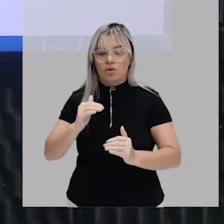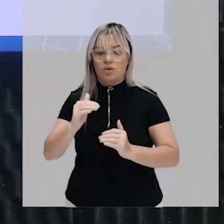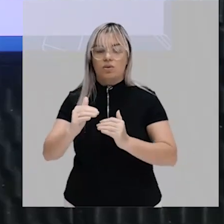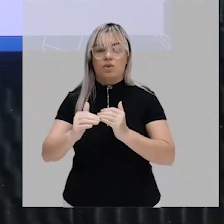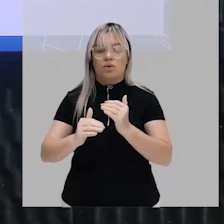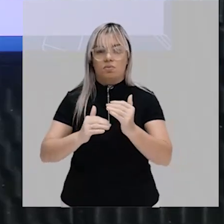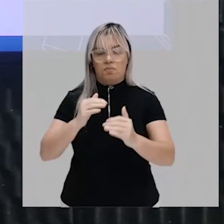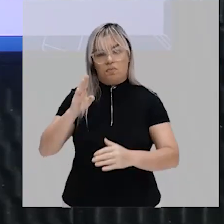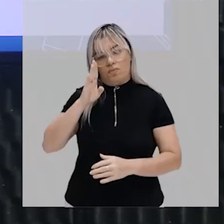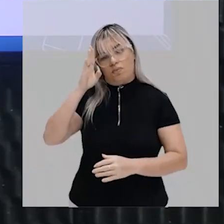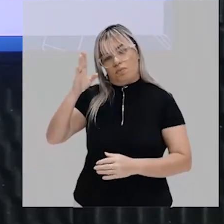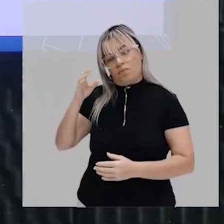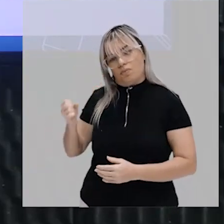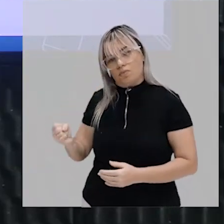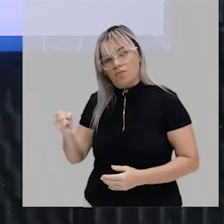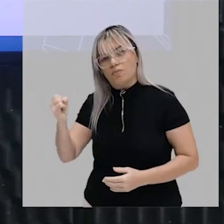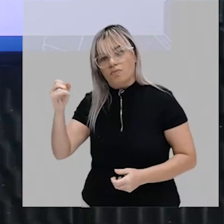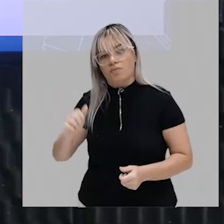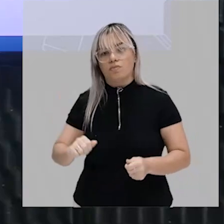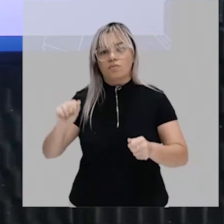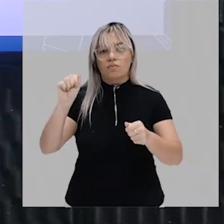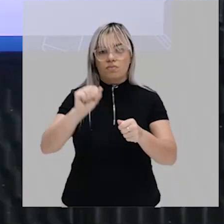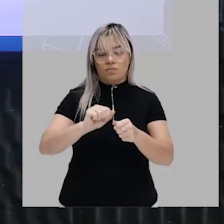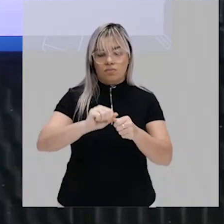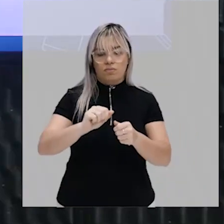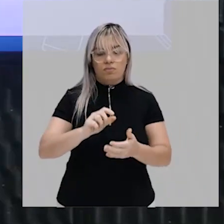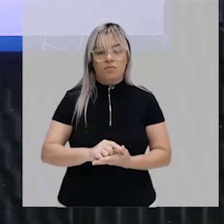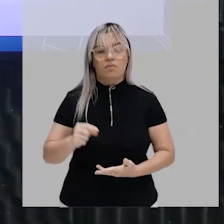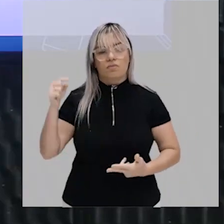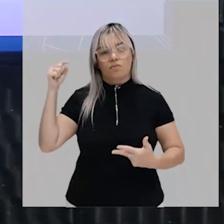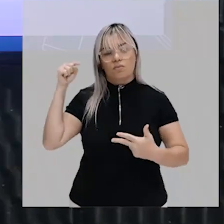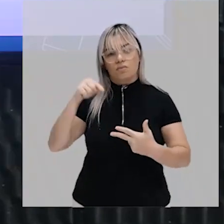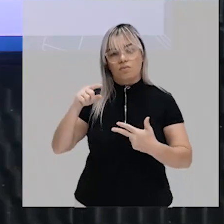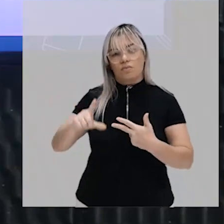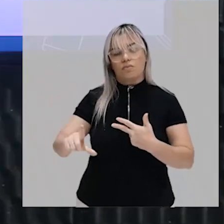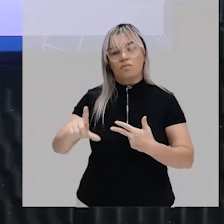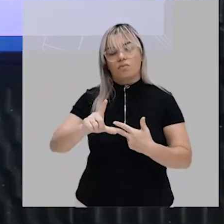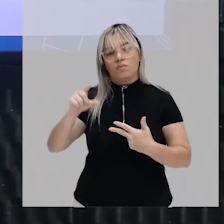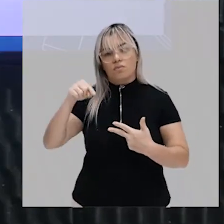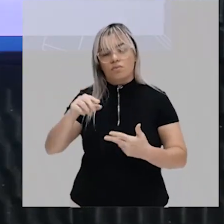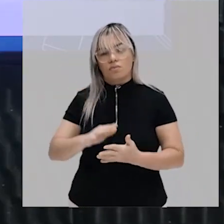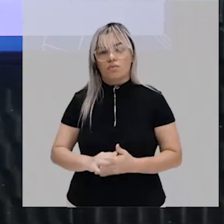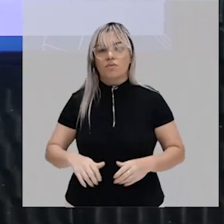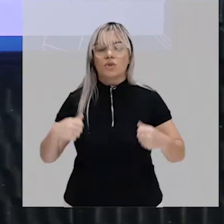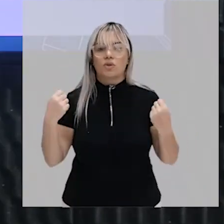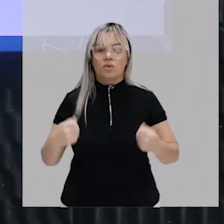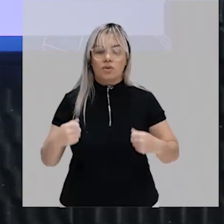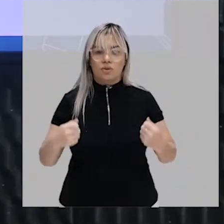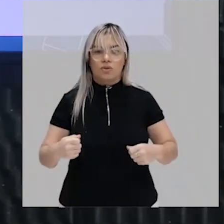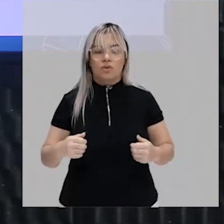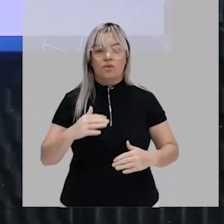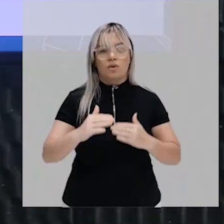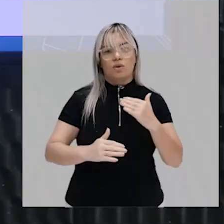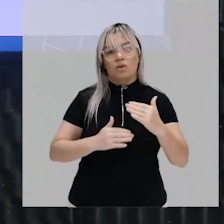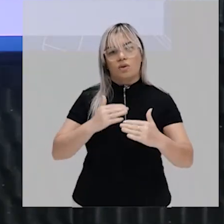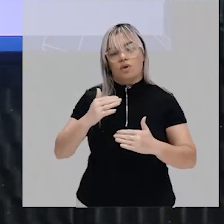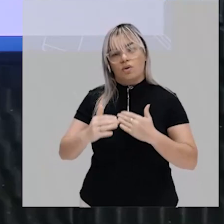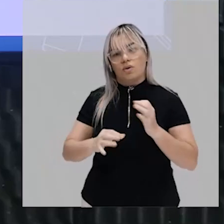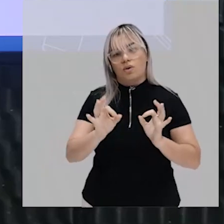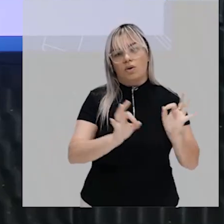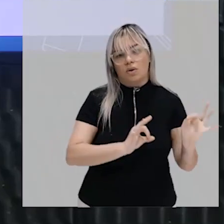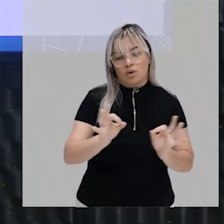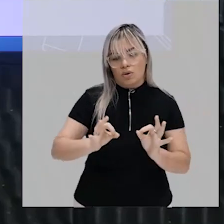é lá que são feitas as leis é lá que chegam as demandas as necessidades que existem na sociedade